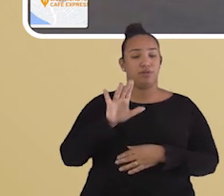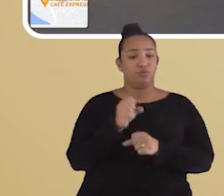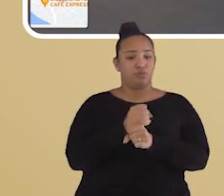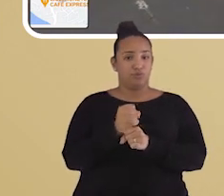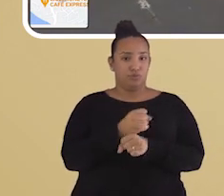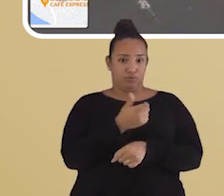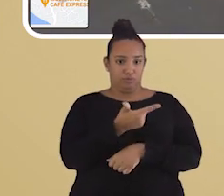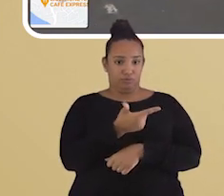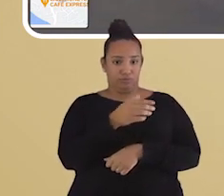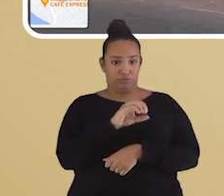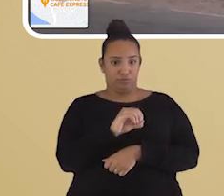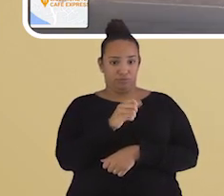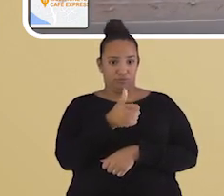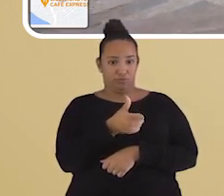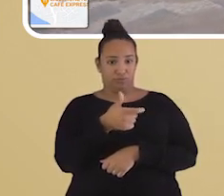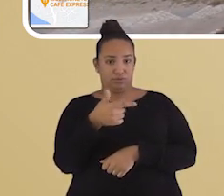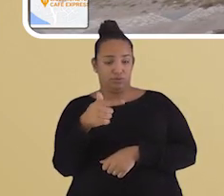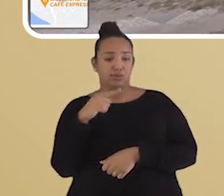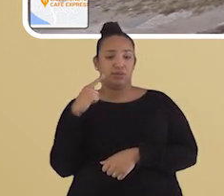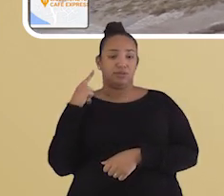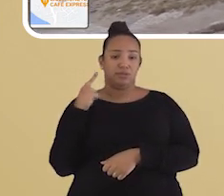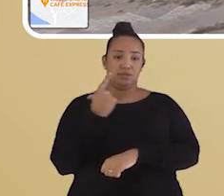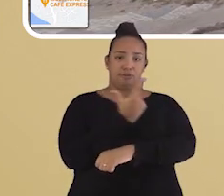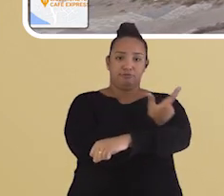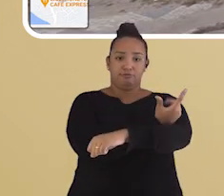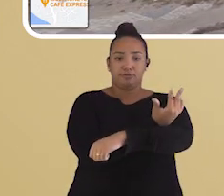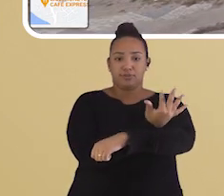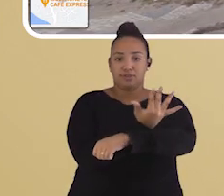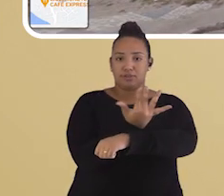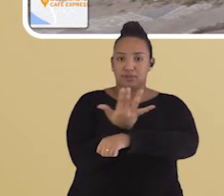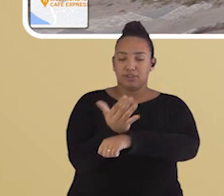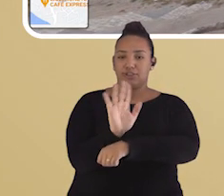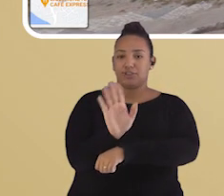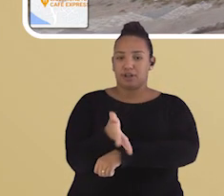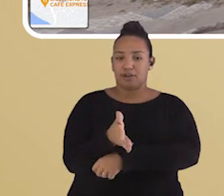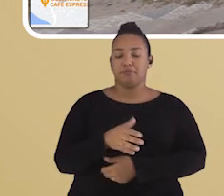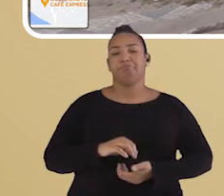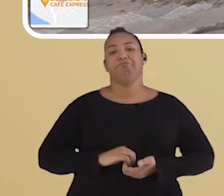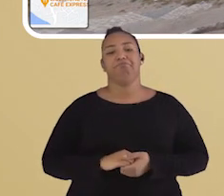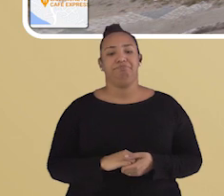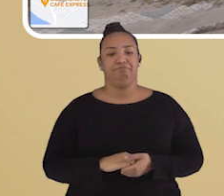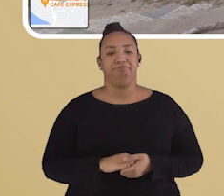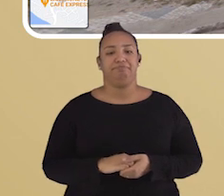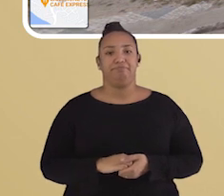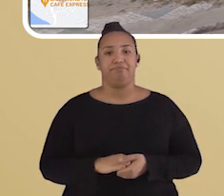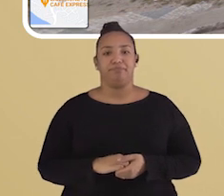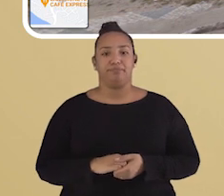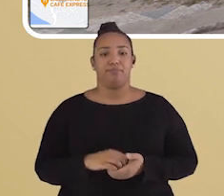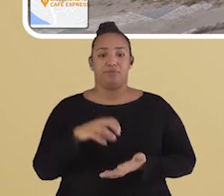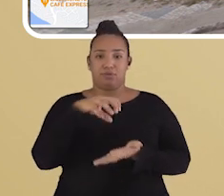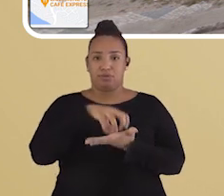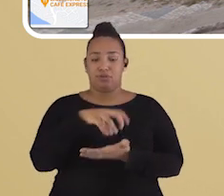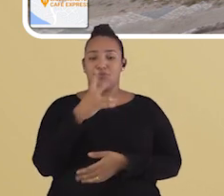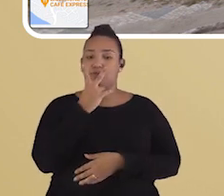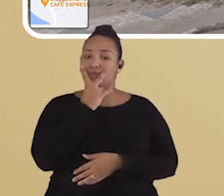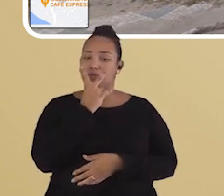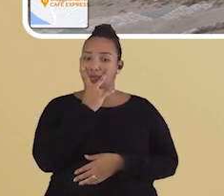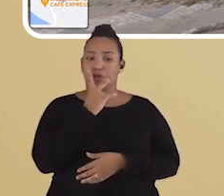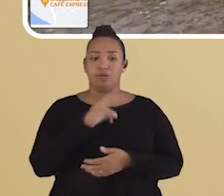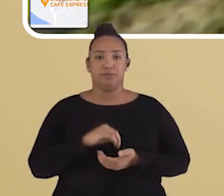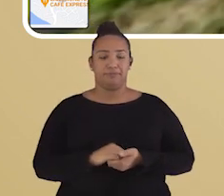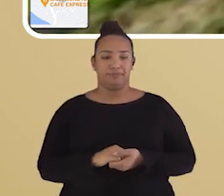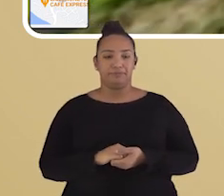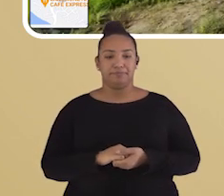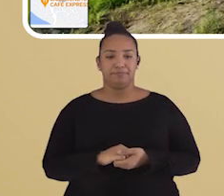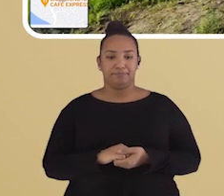2017, a vegetação começa a tomar conta aí dessa paisagem, que fica ali no centro de Vitória,